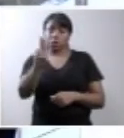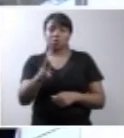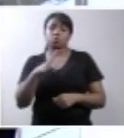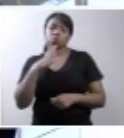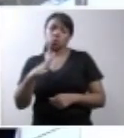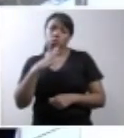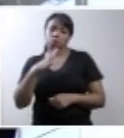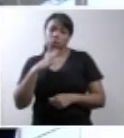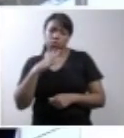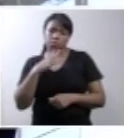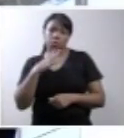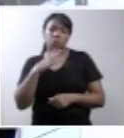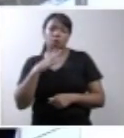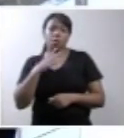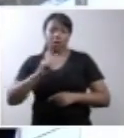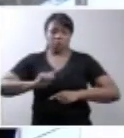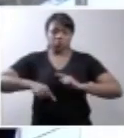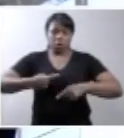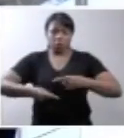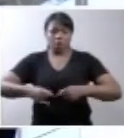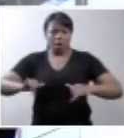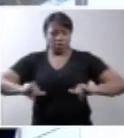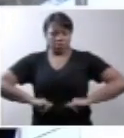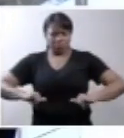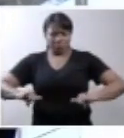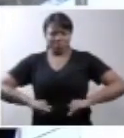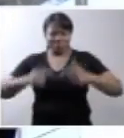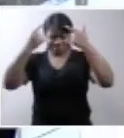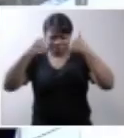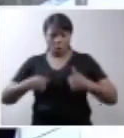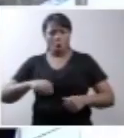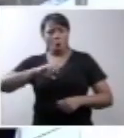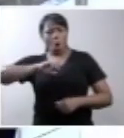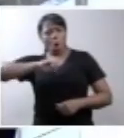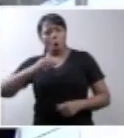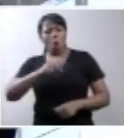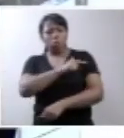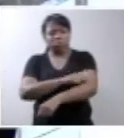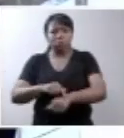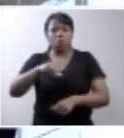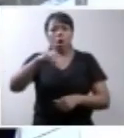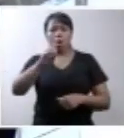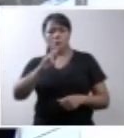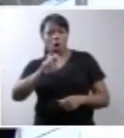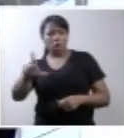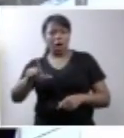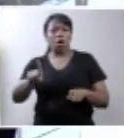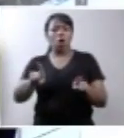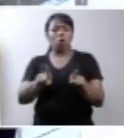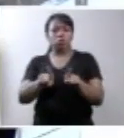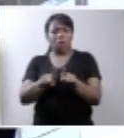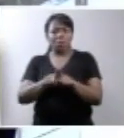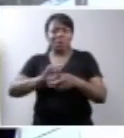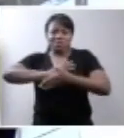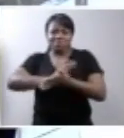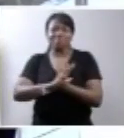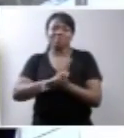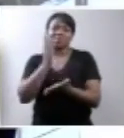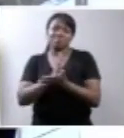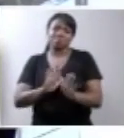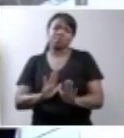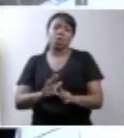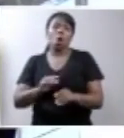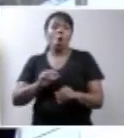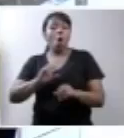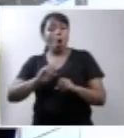seus conhecimentos para gerar sofrimento físico ou moral, para o extermínio do ser humano, ou